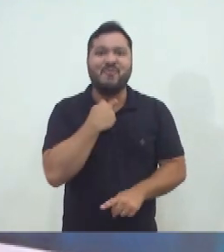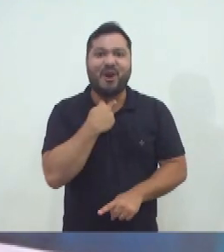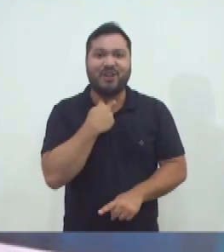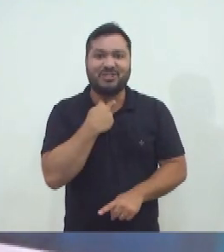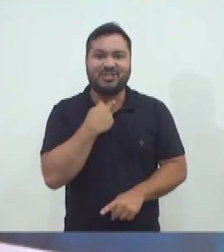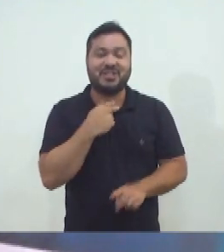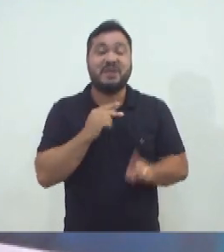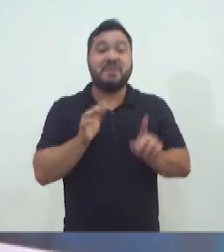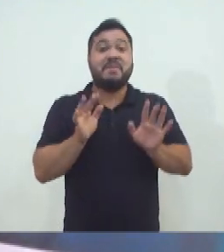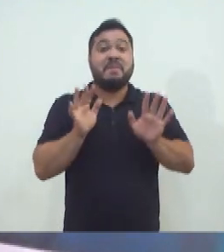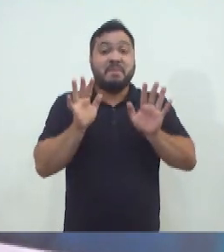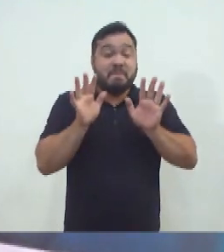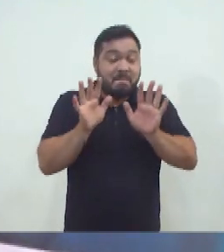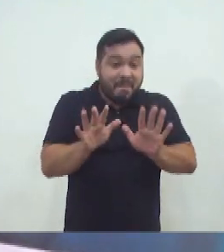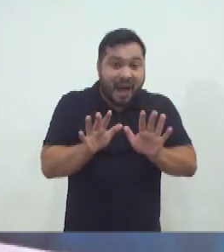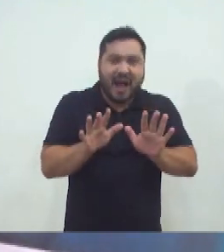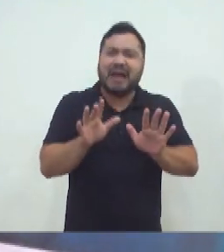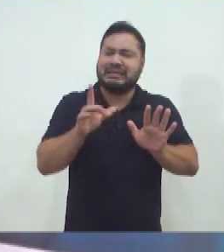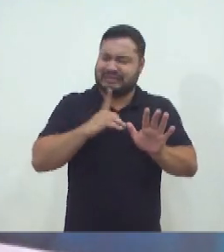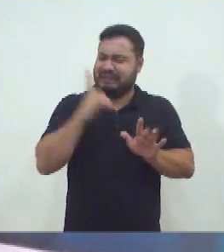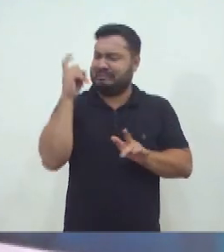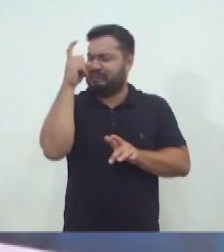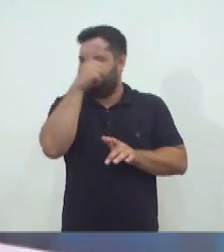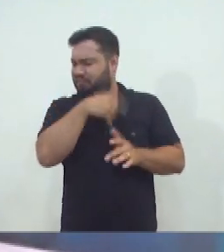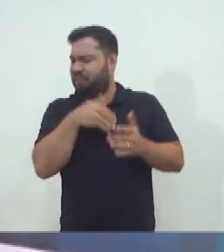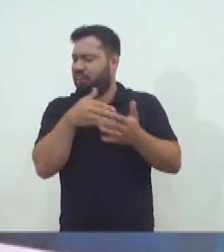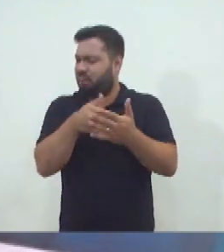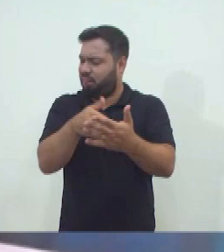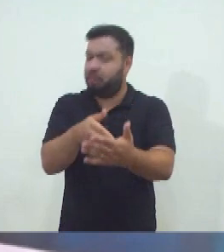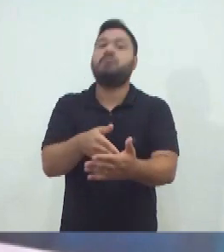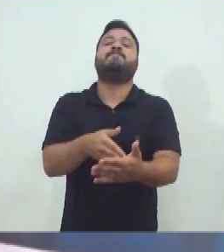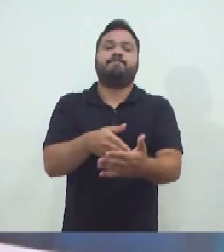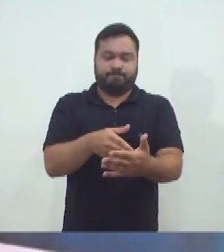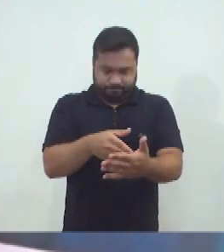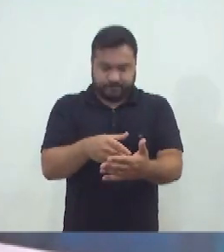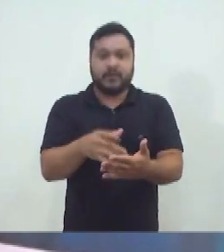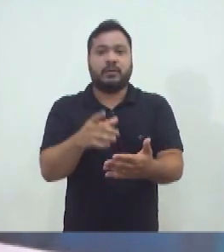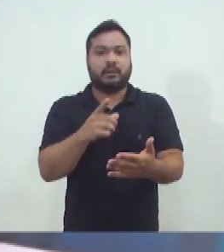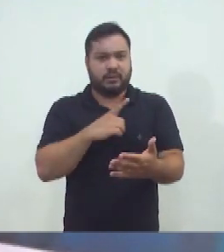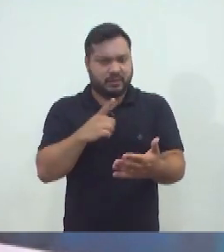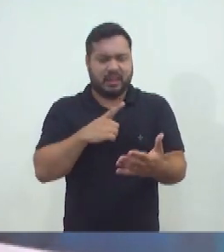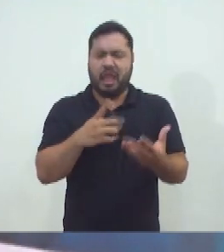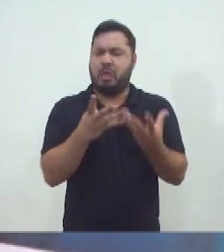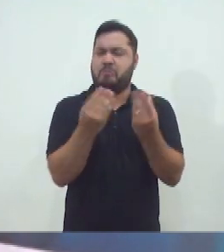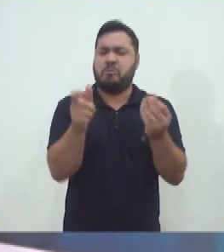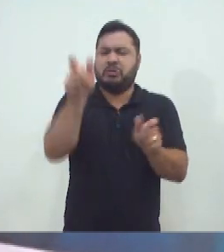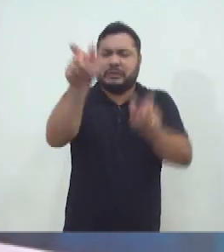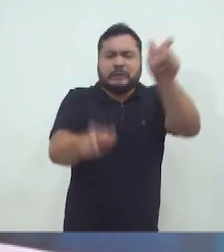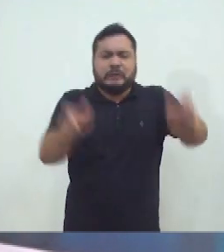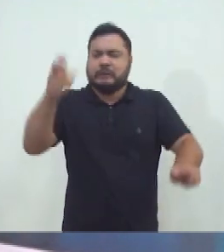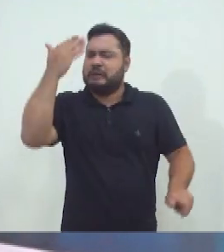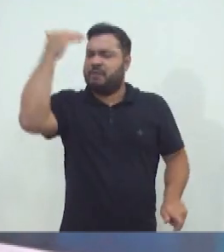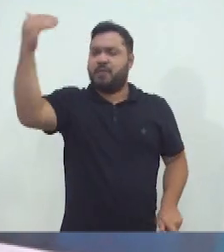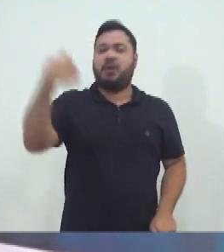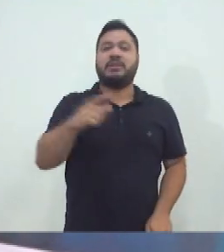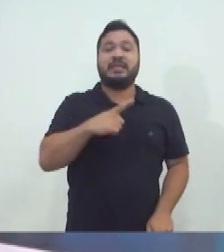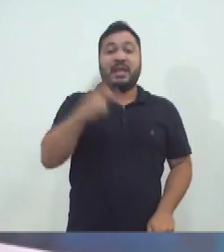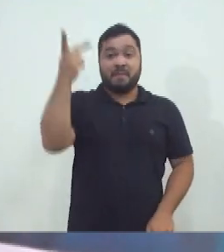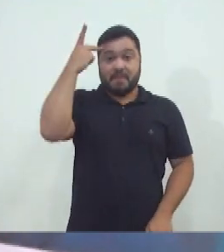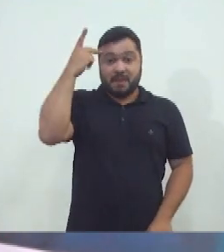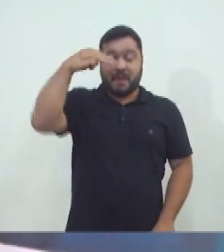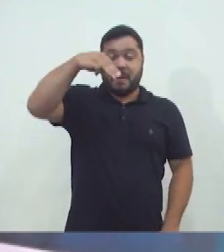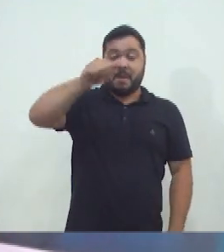para as mulheres. Mas mesmo com todas essas dificuldades, nós tivemos e temos grandes esportistas.